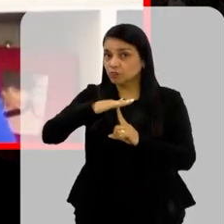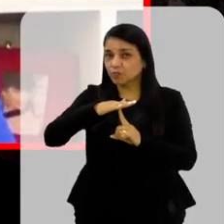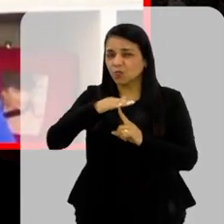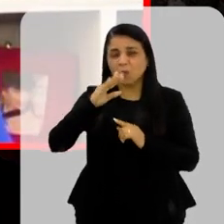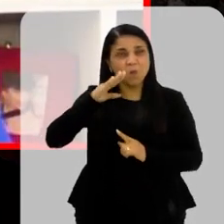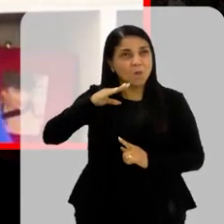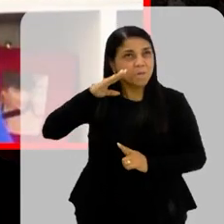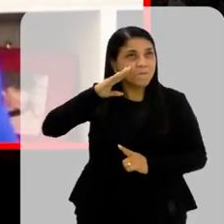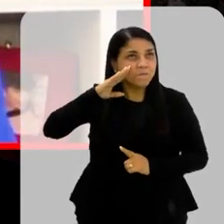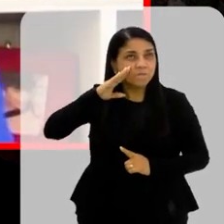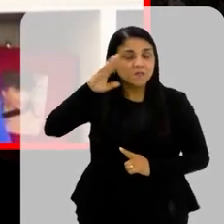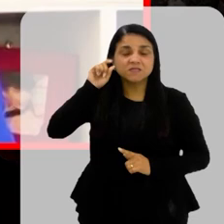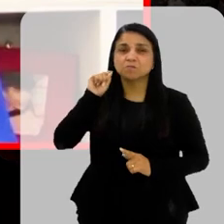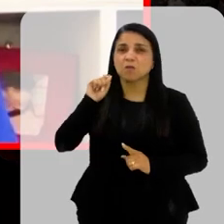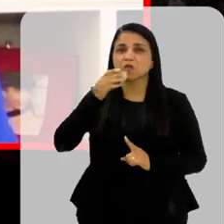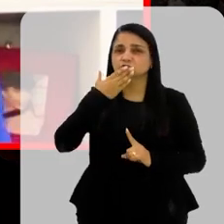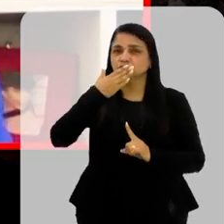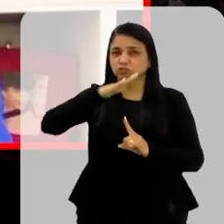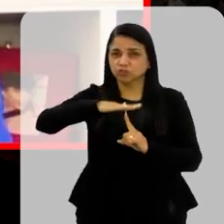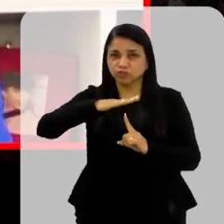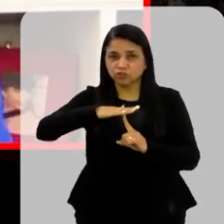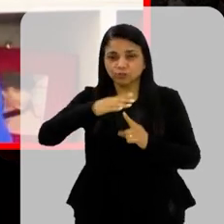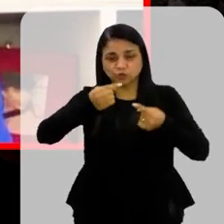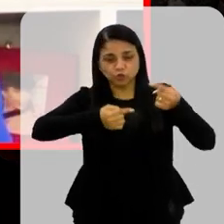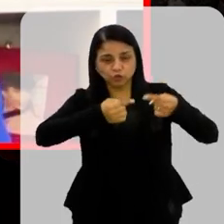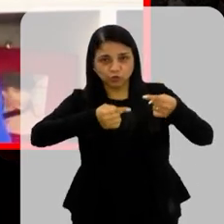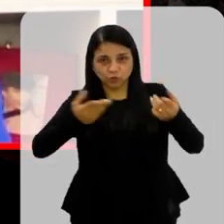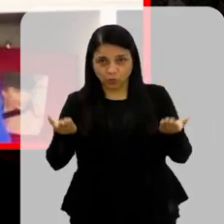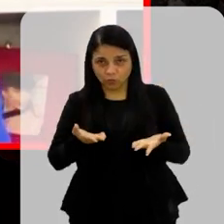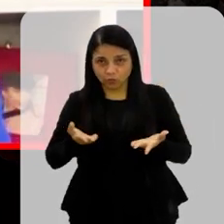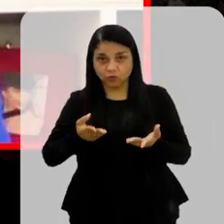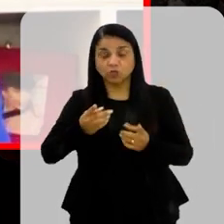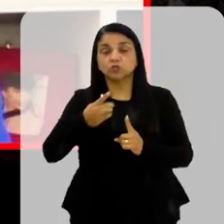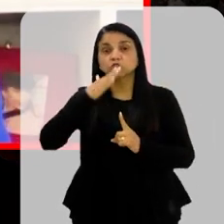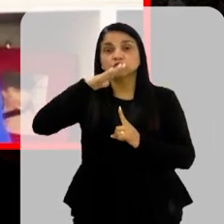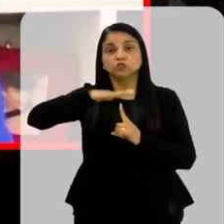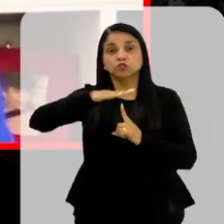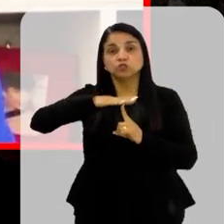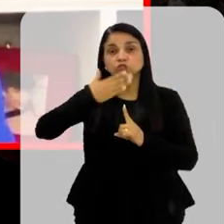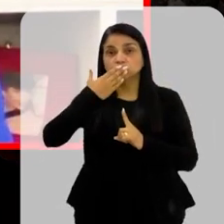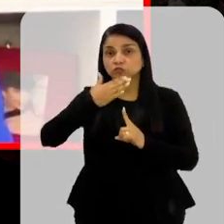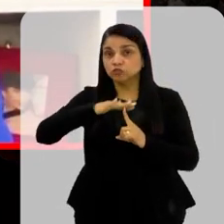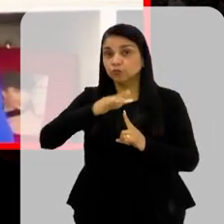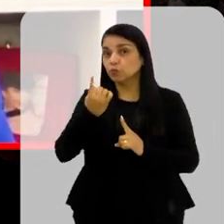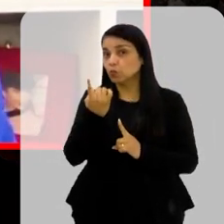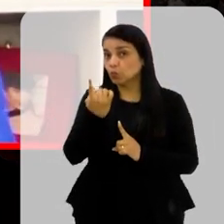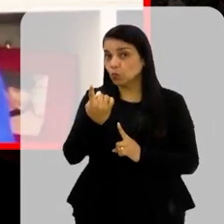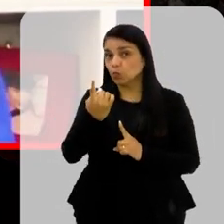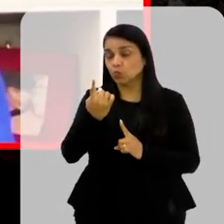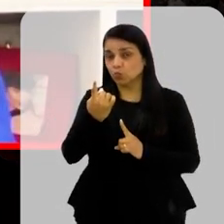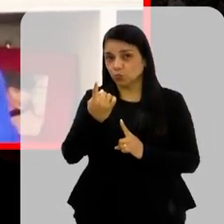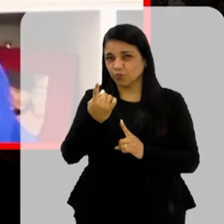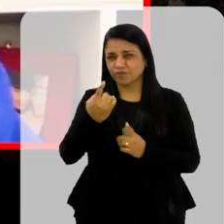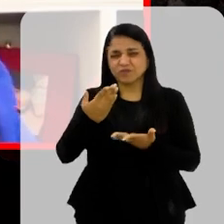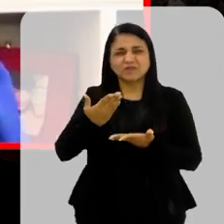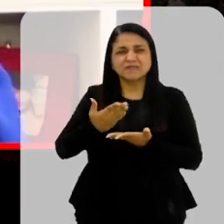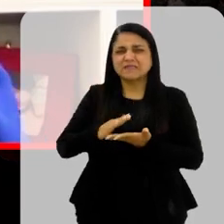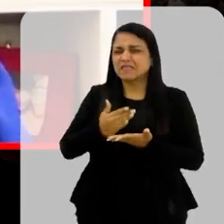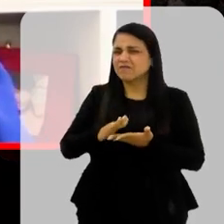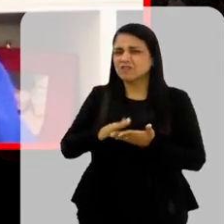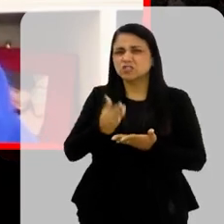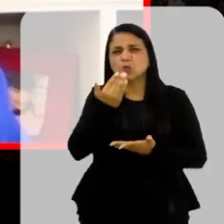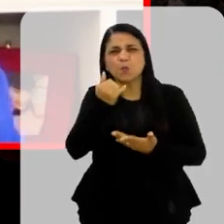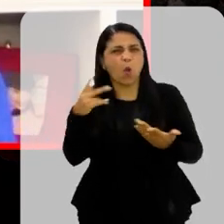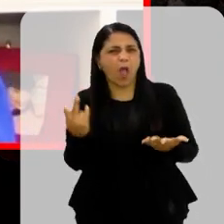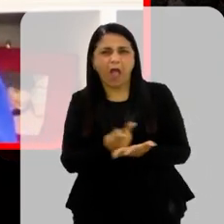mais importante para a gente aqui nessa discussão é o diabetes tipo 1 Que é aquela pessoa que não produz insulina Não tem nada a ver se comeu